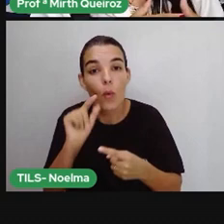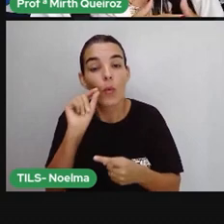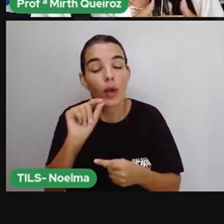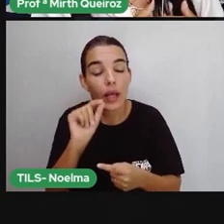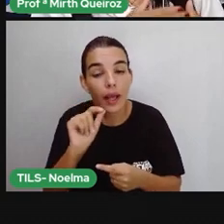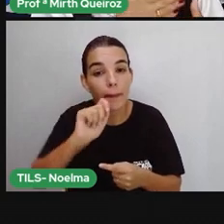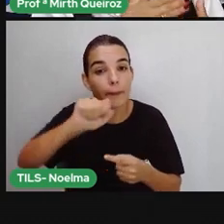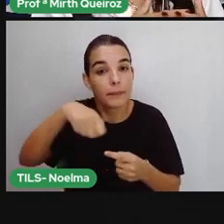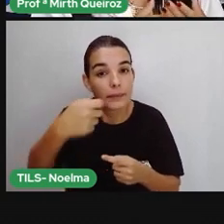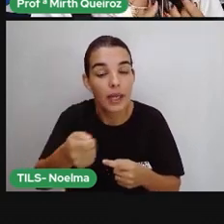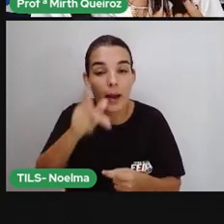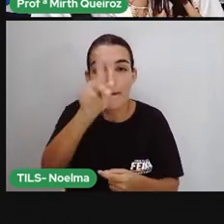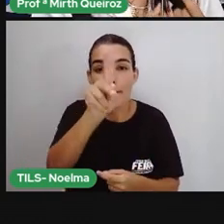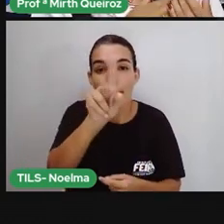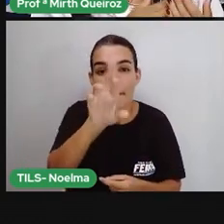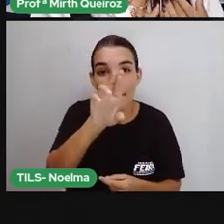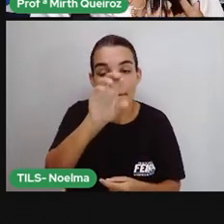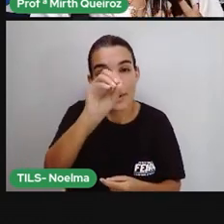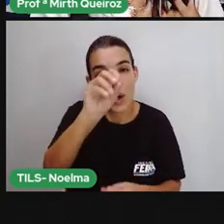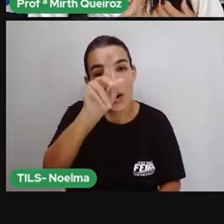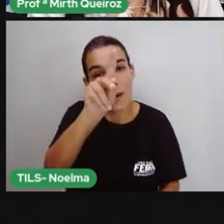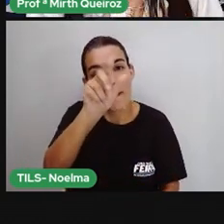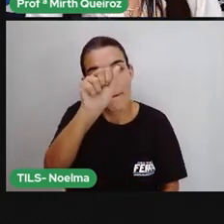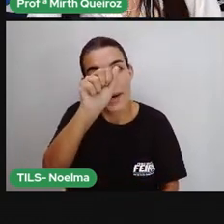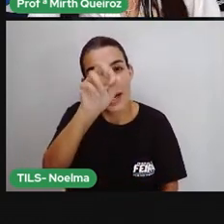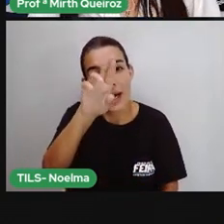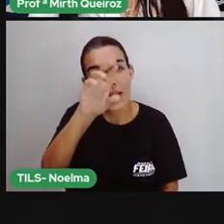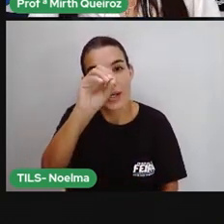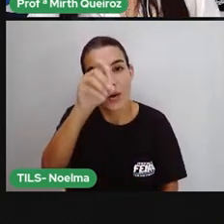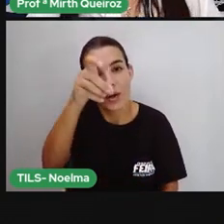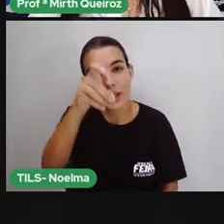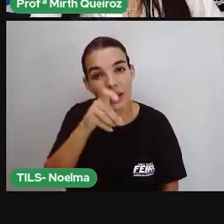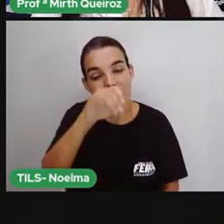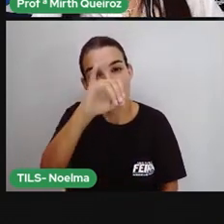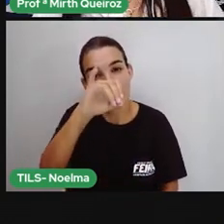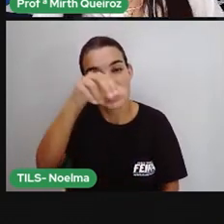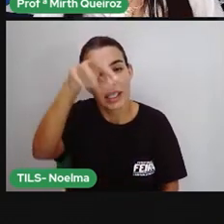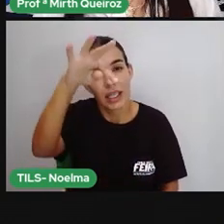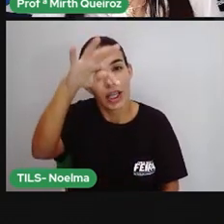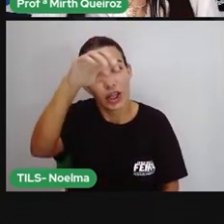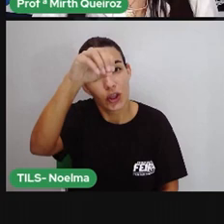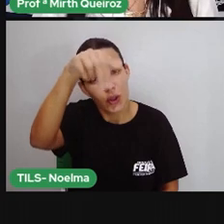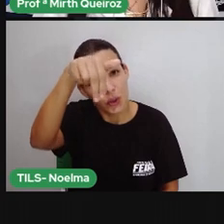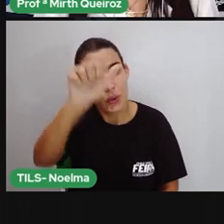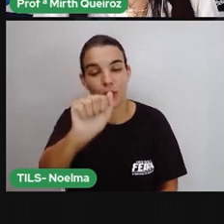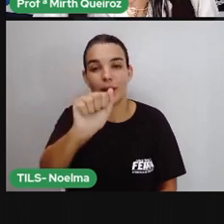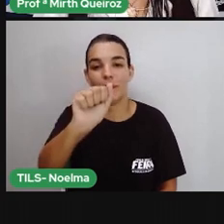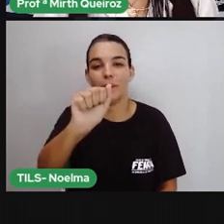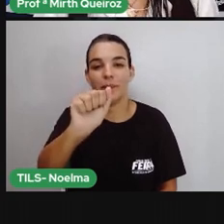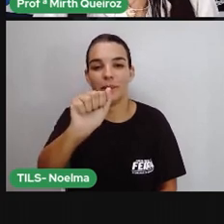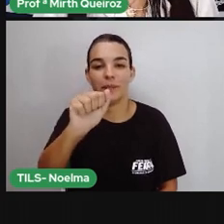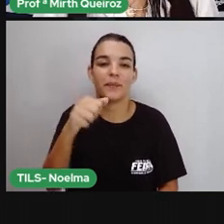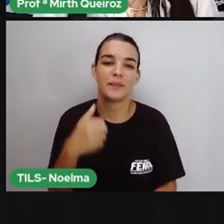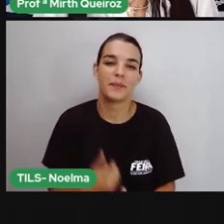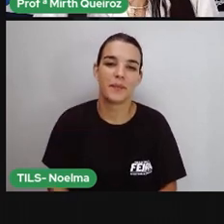Então, será o quê? A antepenúltima sílaba. Sendo, portanto, uma palavra